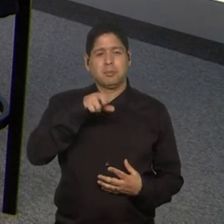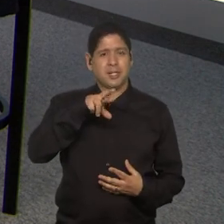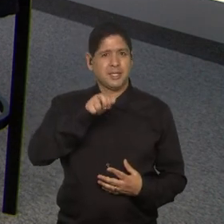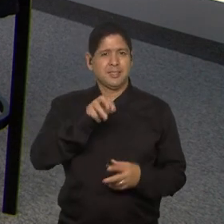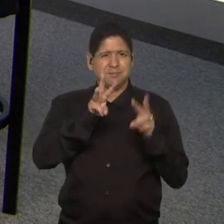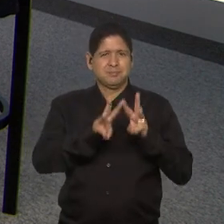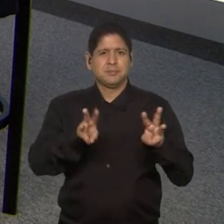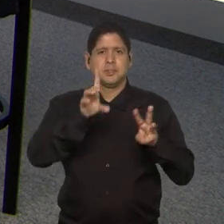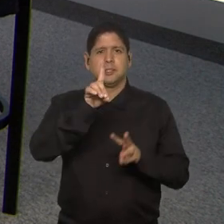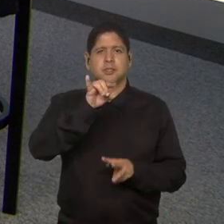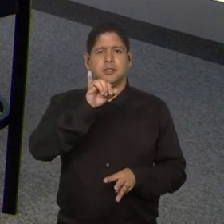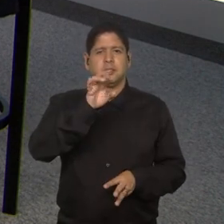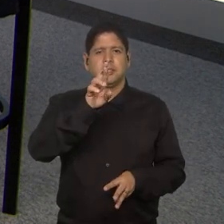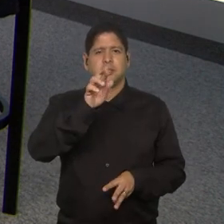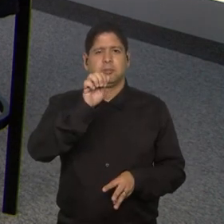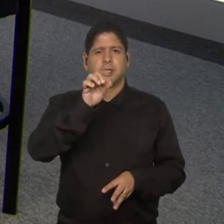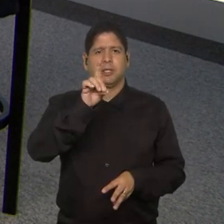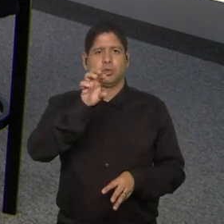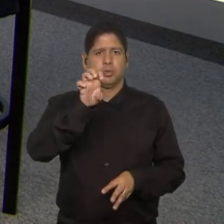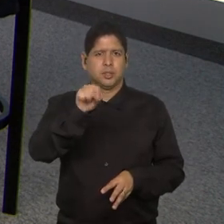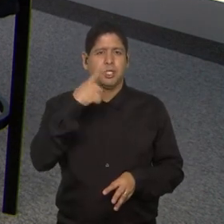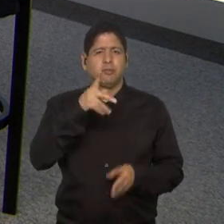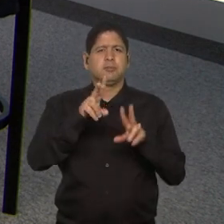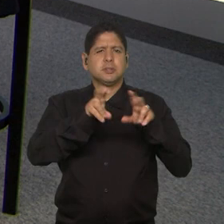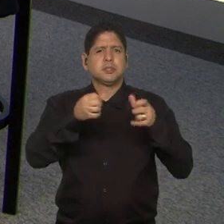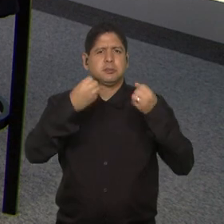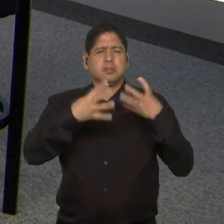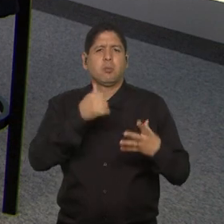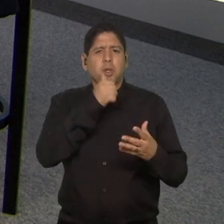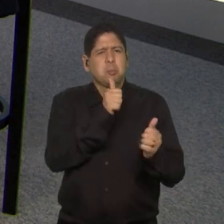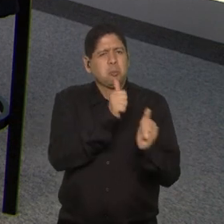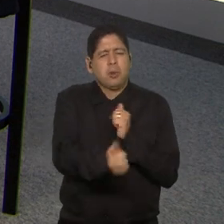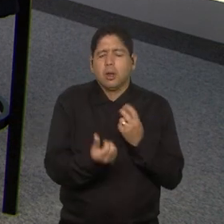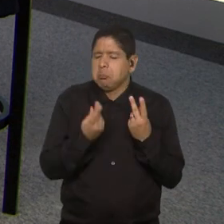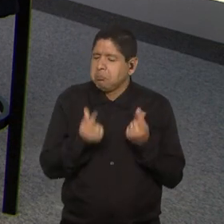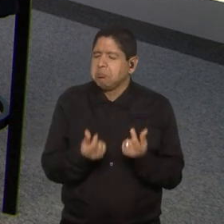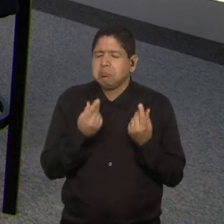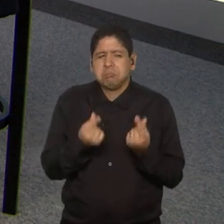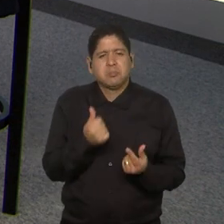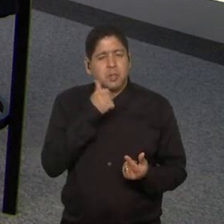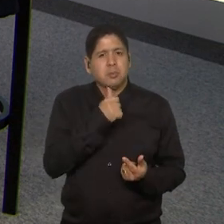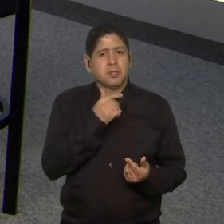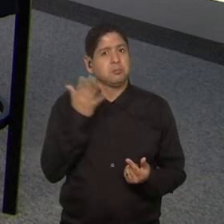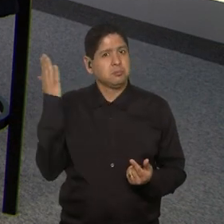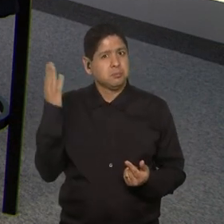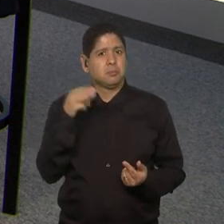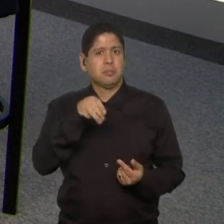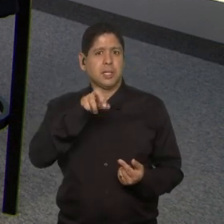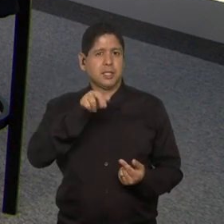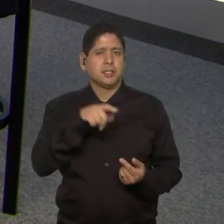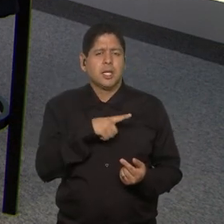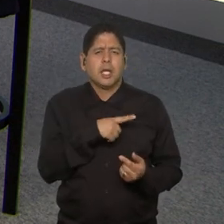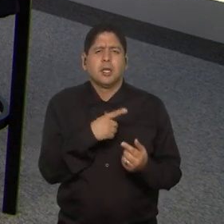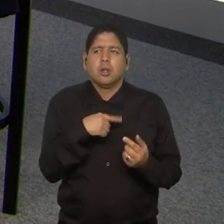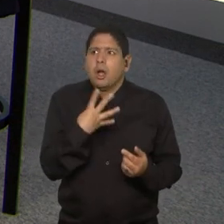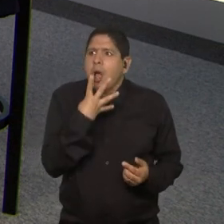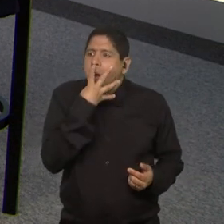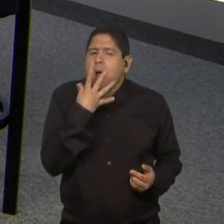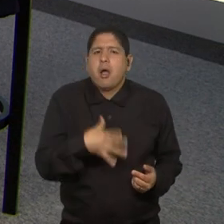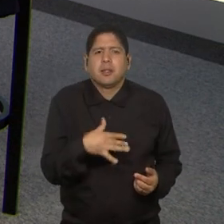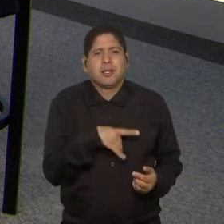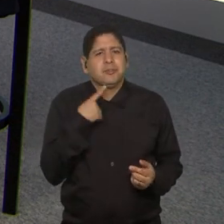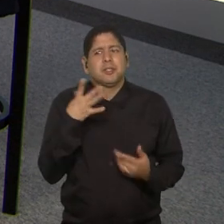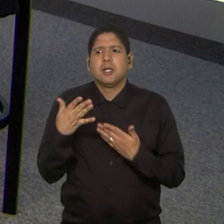de Vibradoras, que, para mim, são mais desbravadoras e elas falam sobre mulher no esporte há muito tempo, o futebol feminino há muito tempo tem toda a nossa admiração.